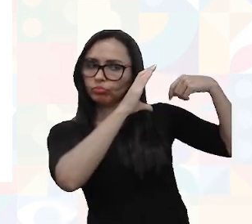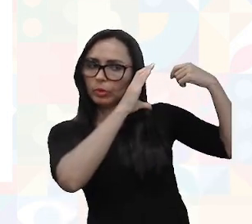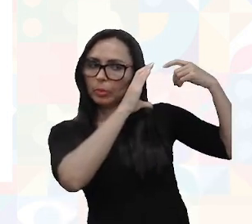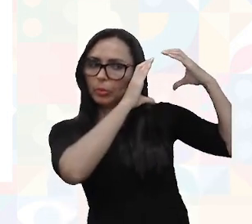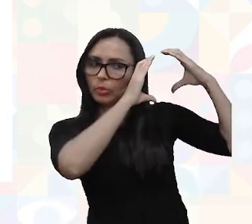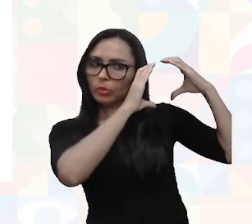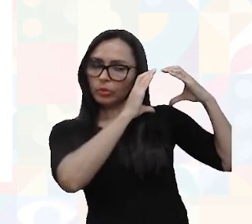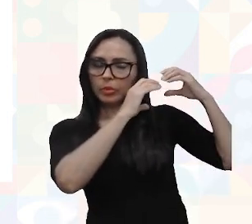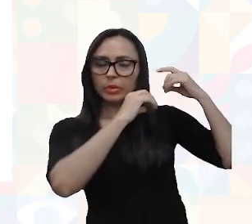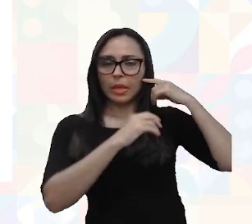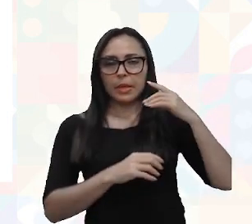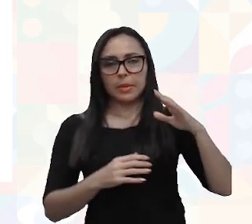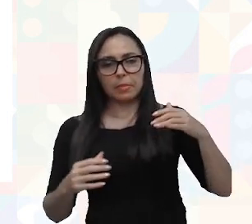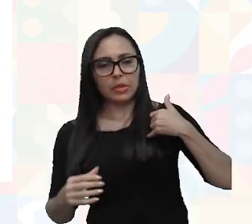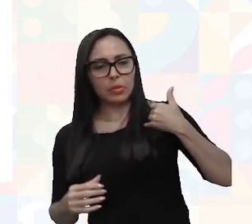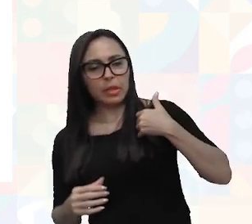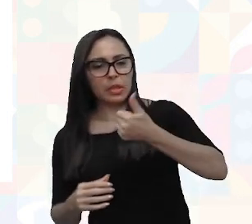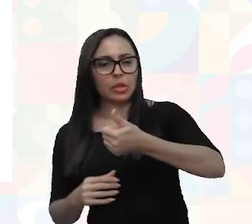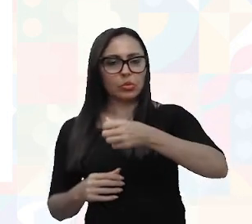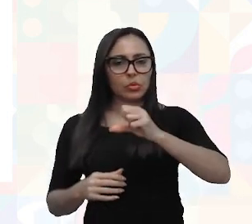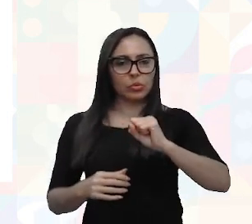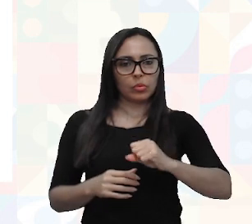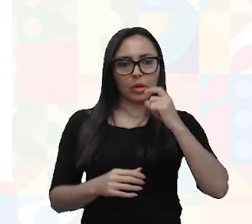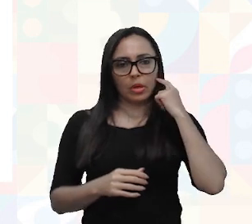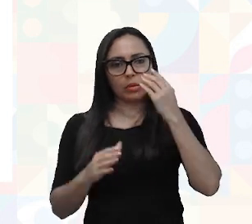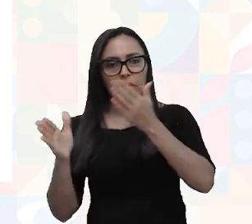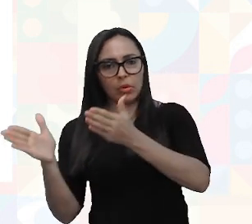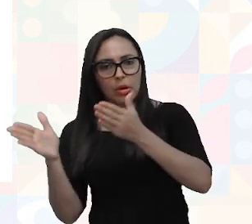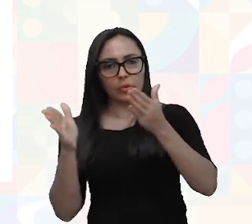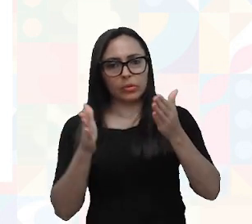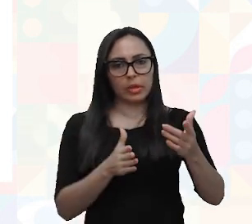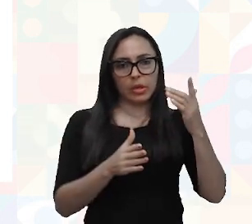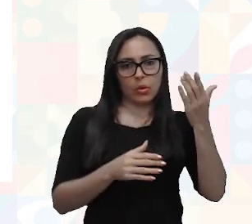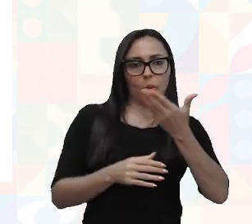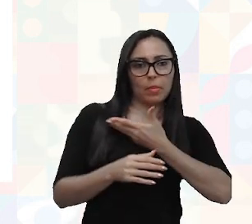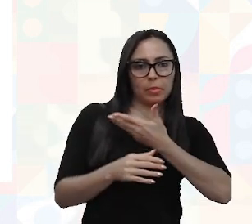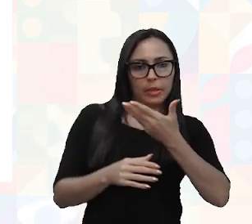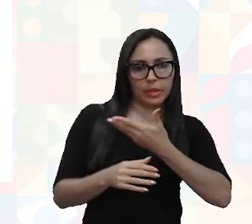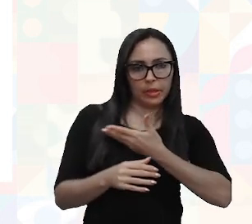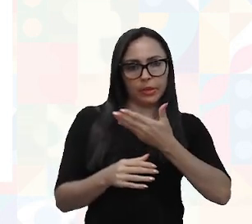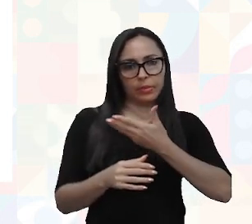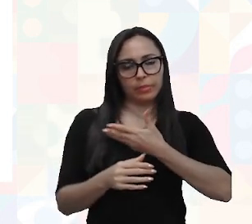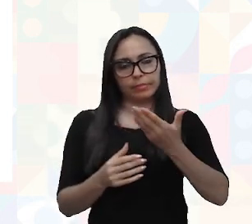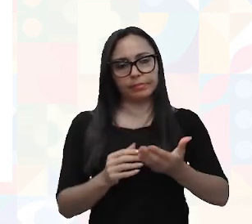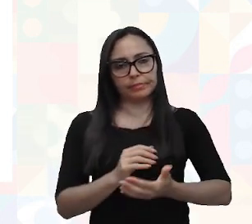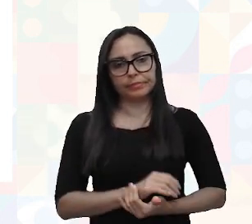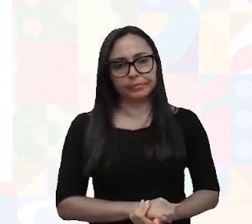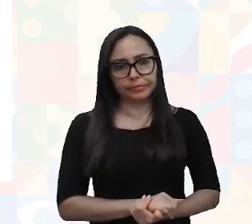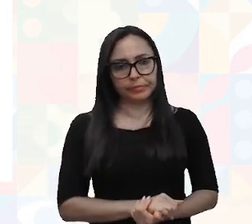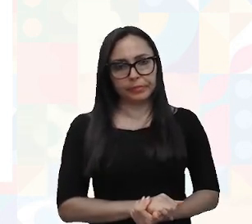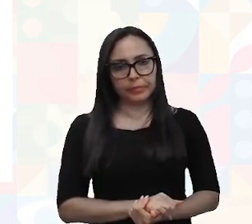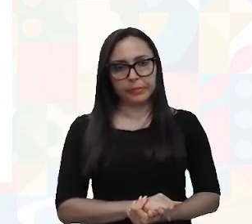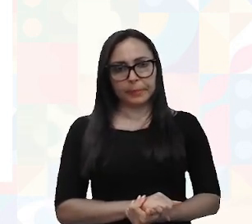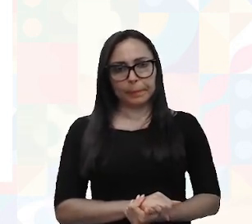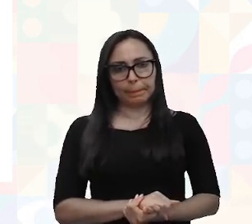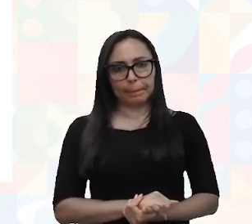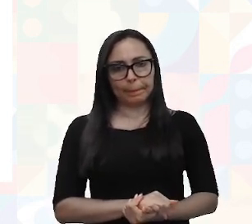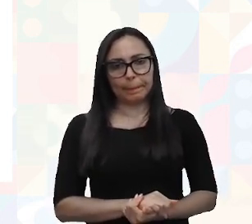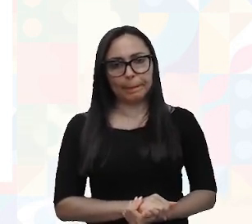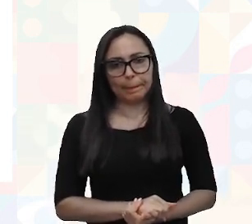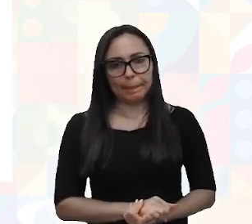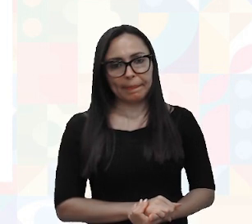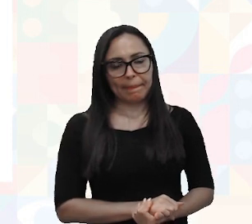aproximadamente 18 anos, ao lado dele, é, o amigo Barantim, então, aí, ó,